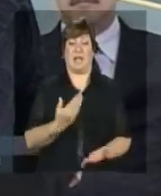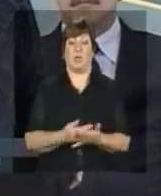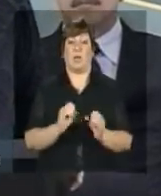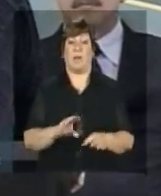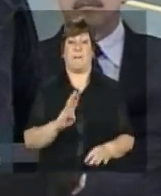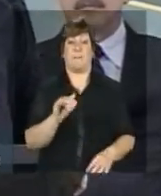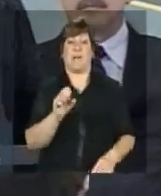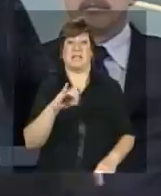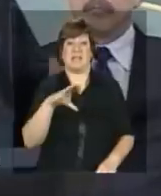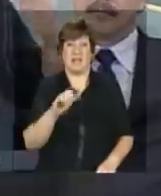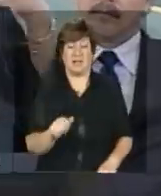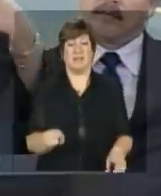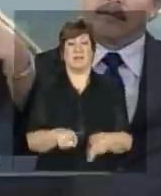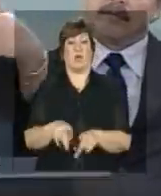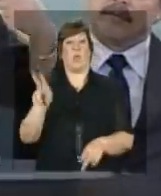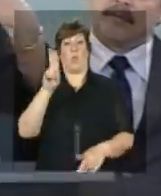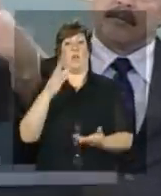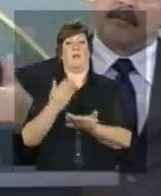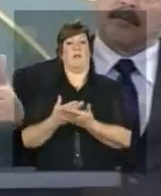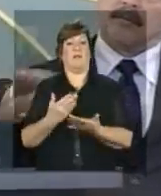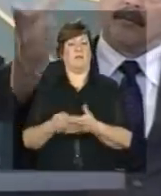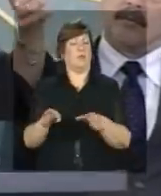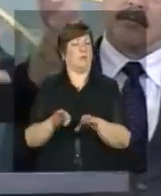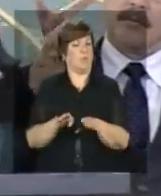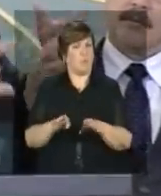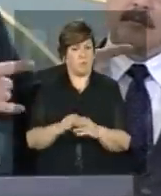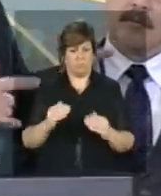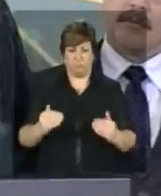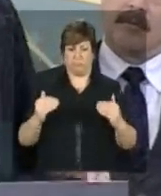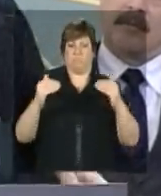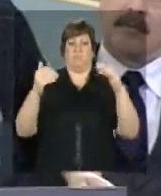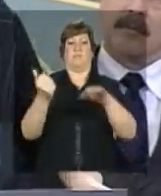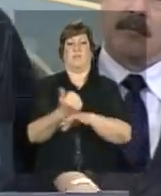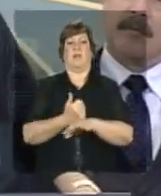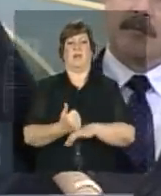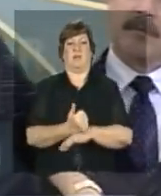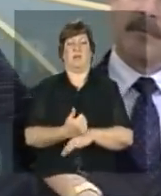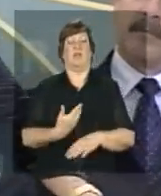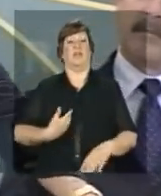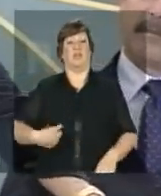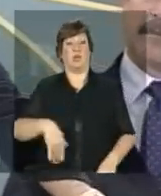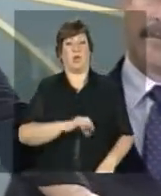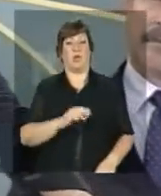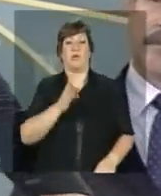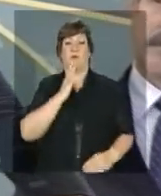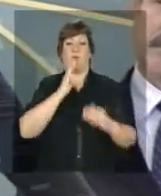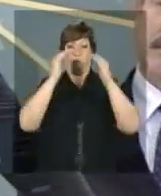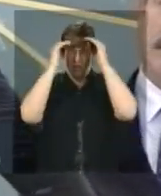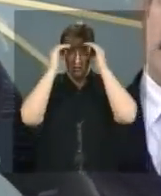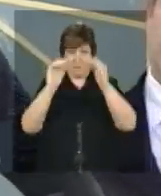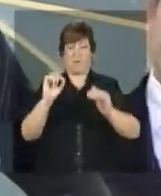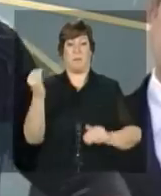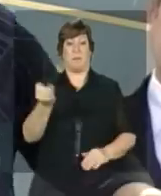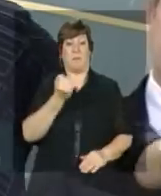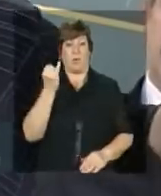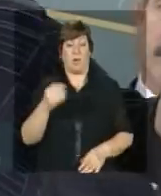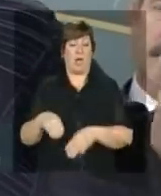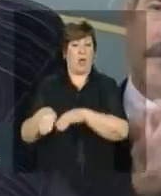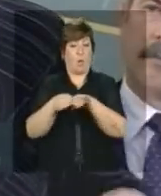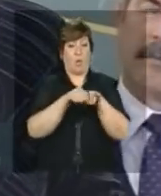professor valorizado. Nós reconhecemos a importância na questão da desigualdade racial